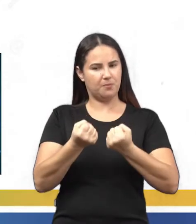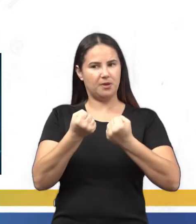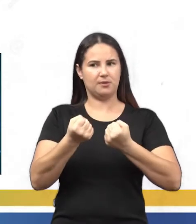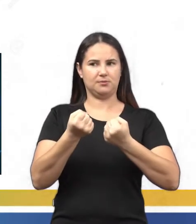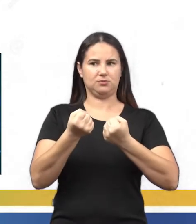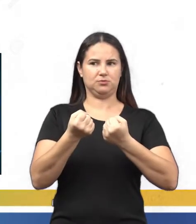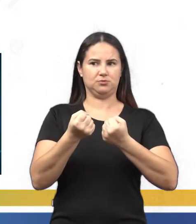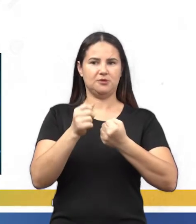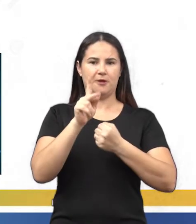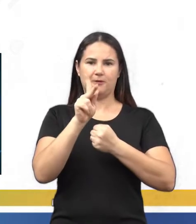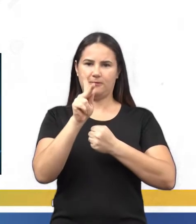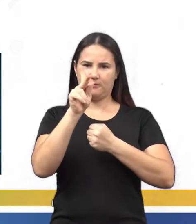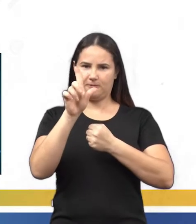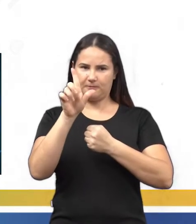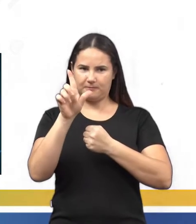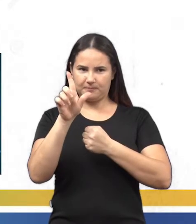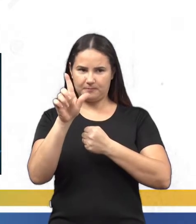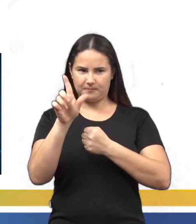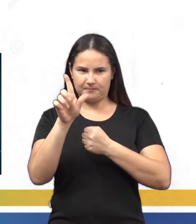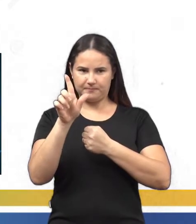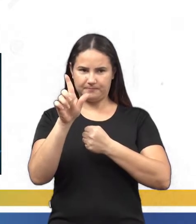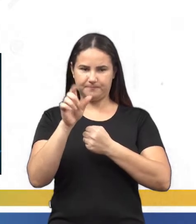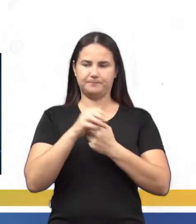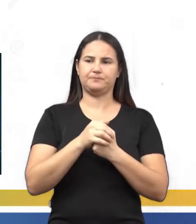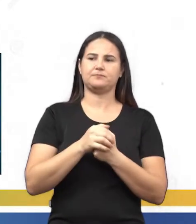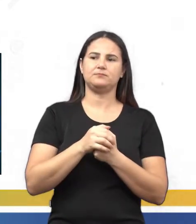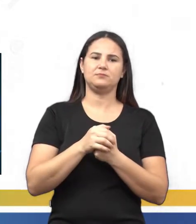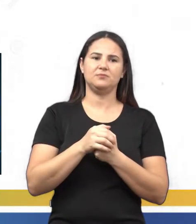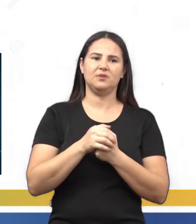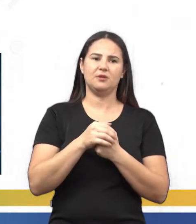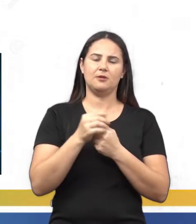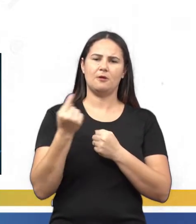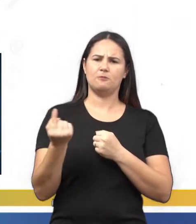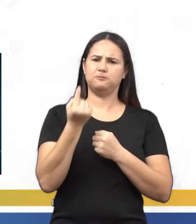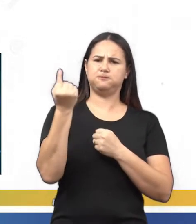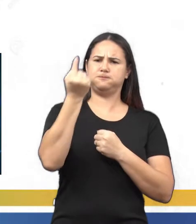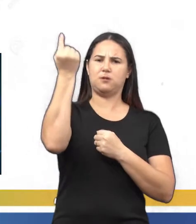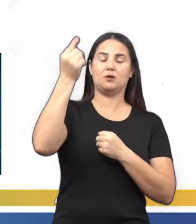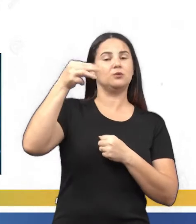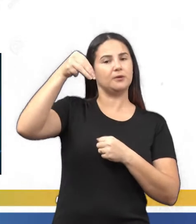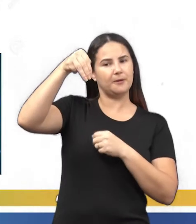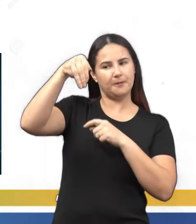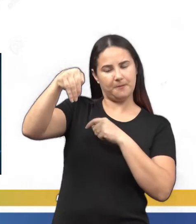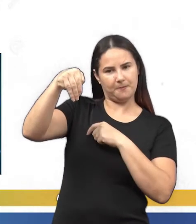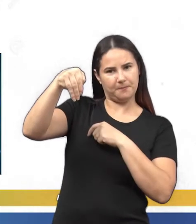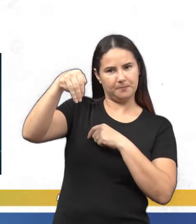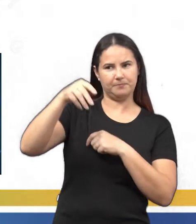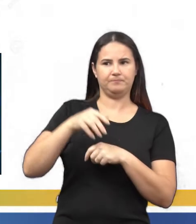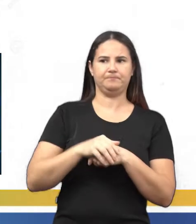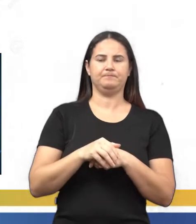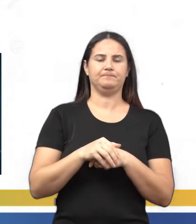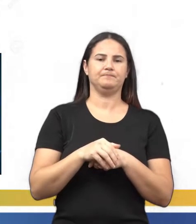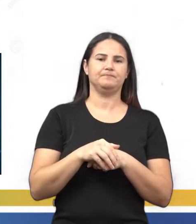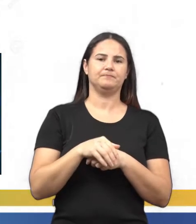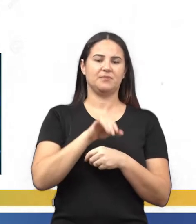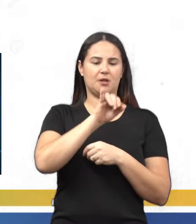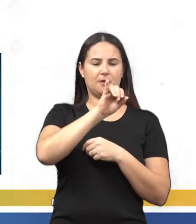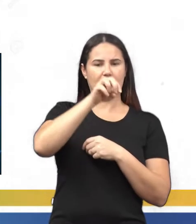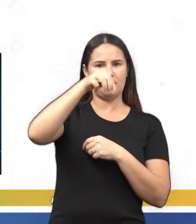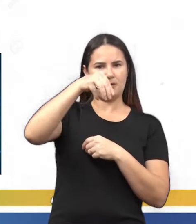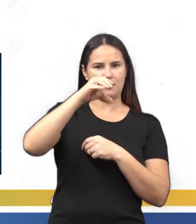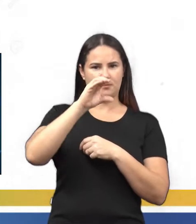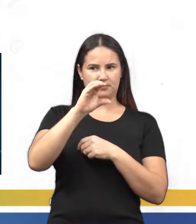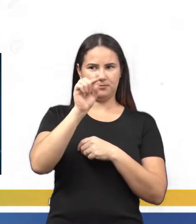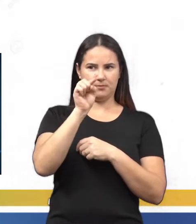e a altura que é dada em metros. Então a fórmula é o quê? IMC é